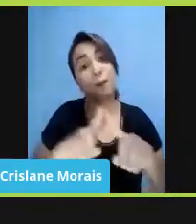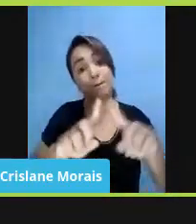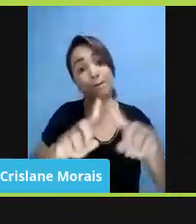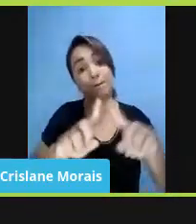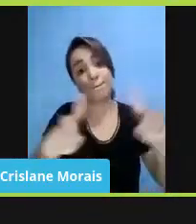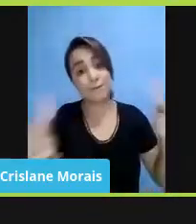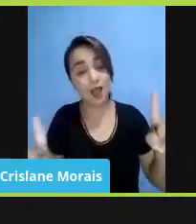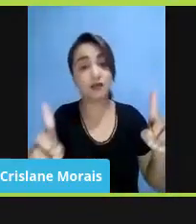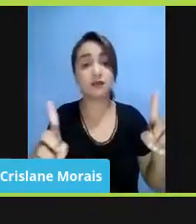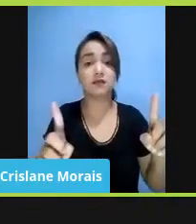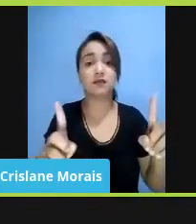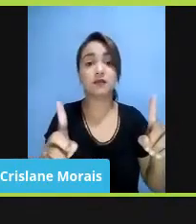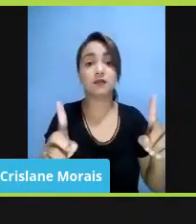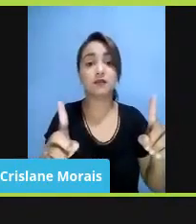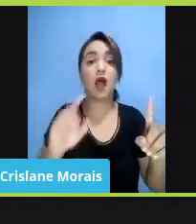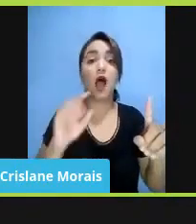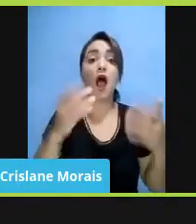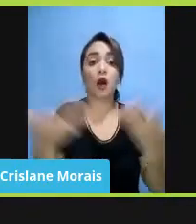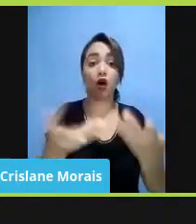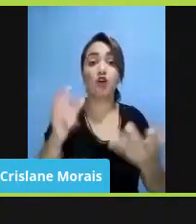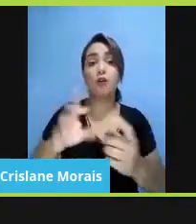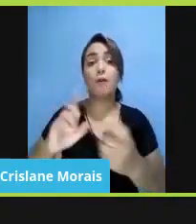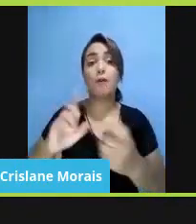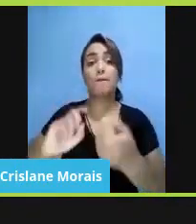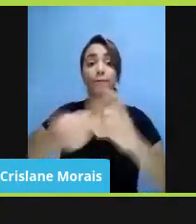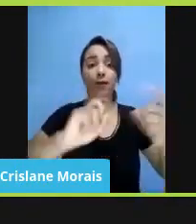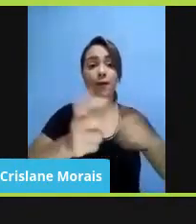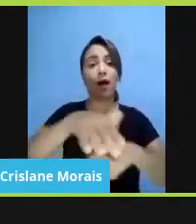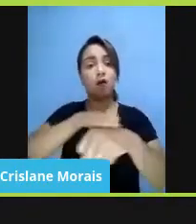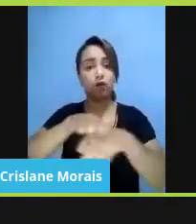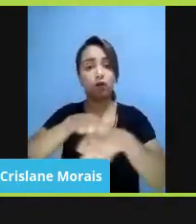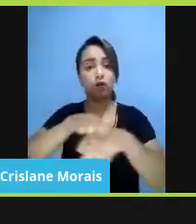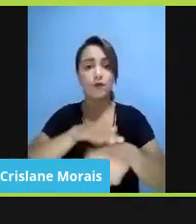a gente fazer o debate que vocês quiserem.